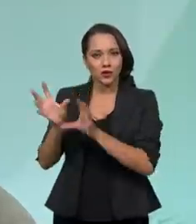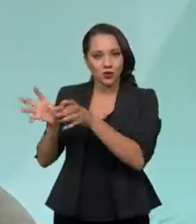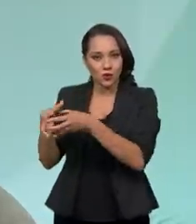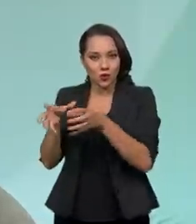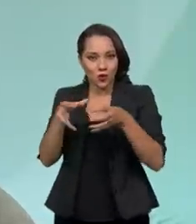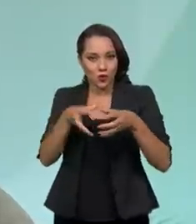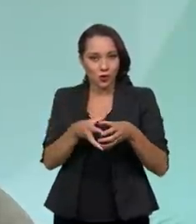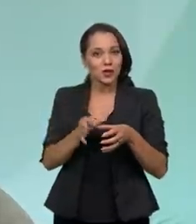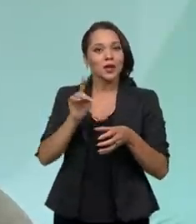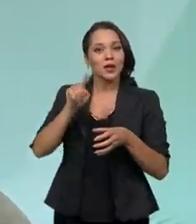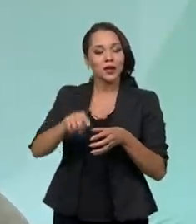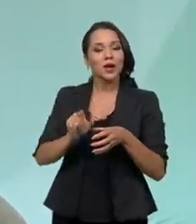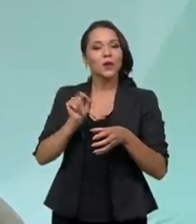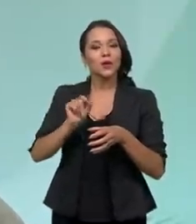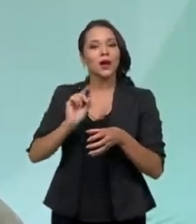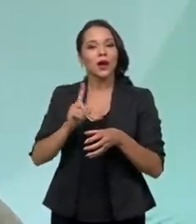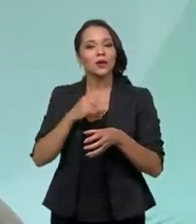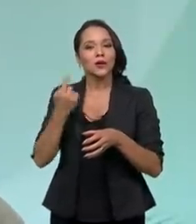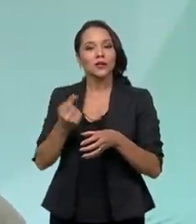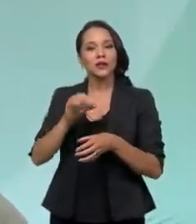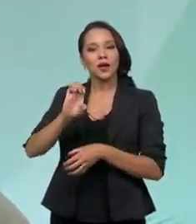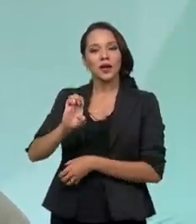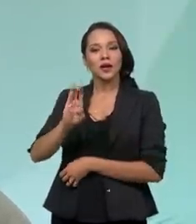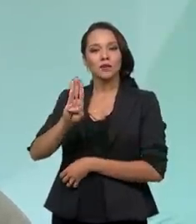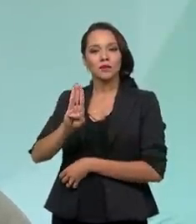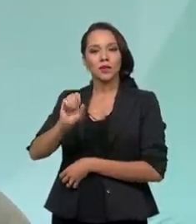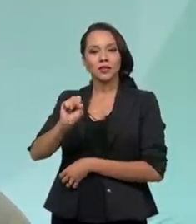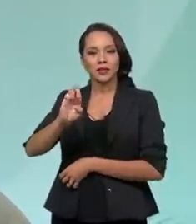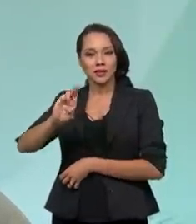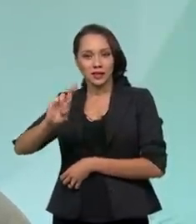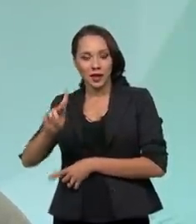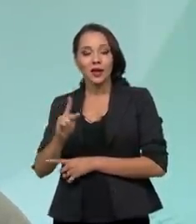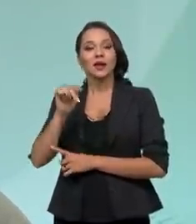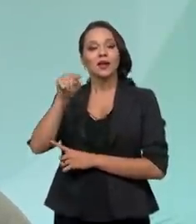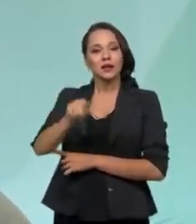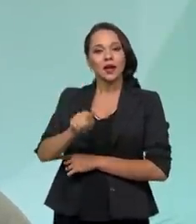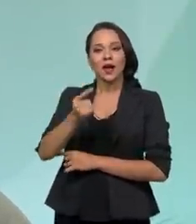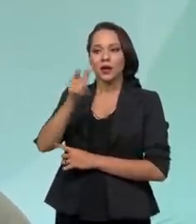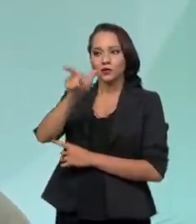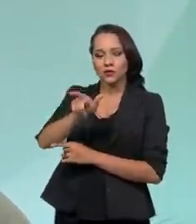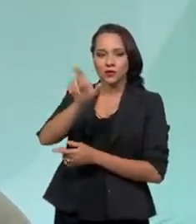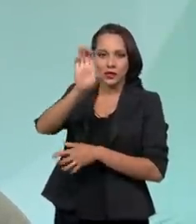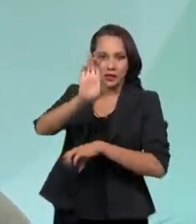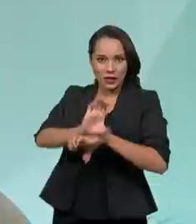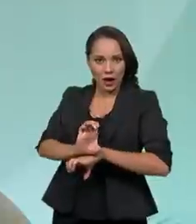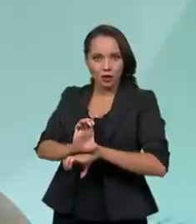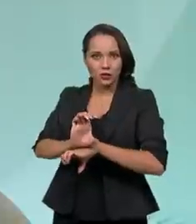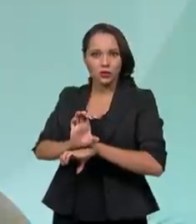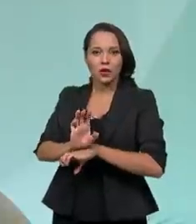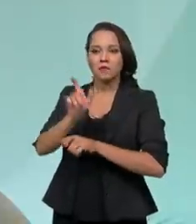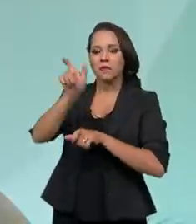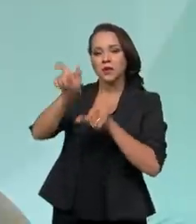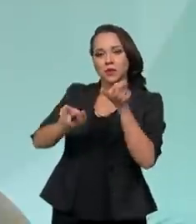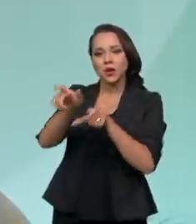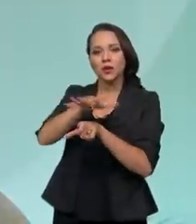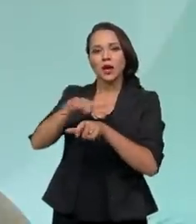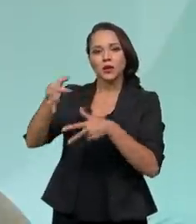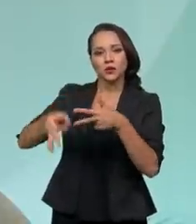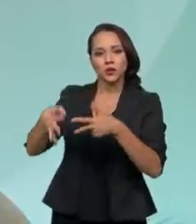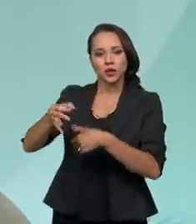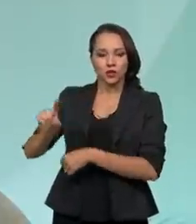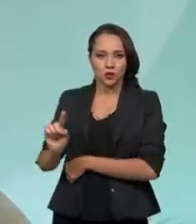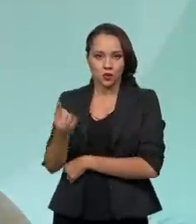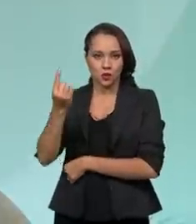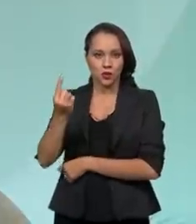que constituem a nossa rede EBSER, que são aqueles estatutários, o pessoal do regime jurídico único,